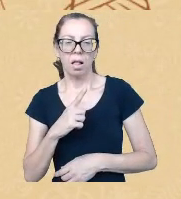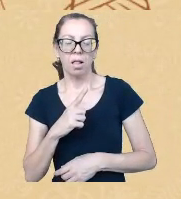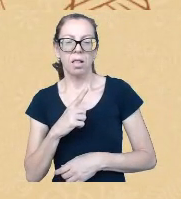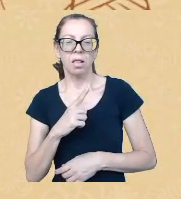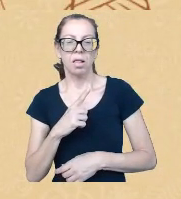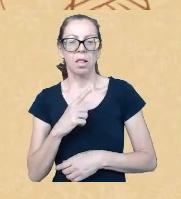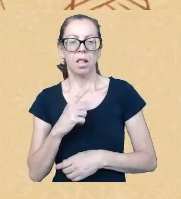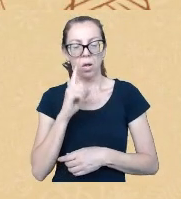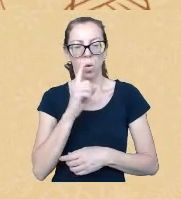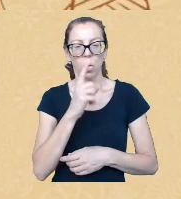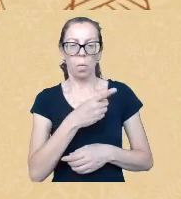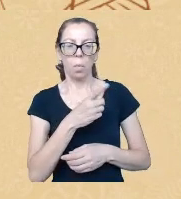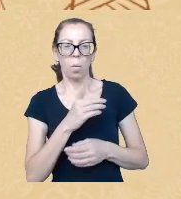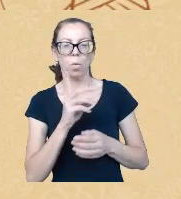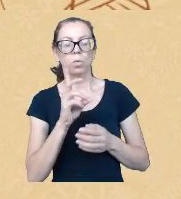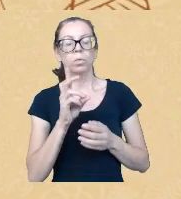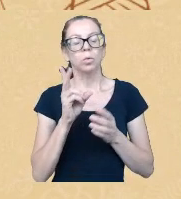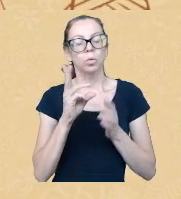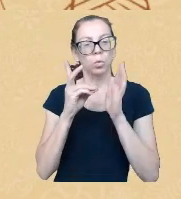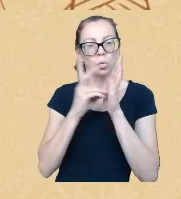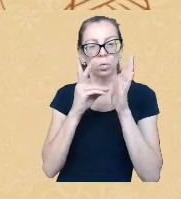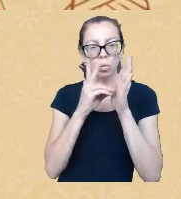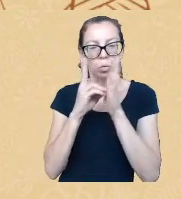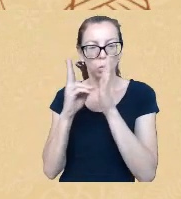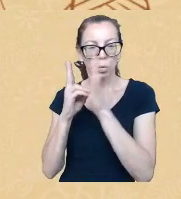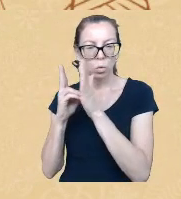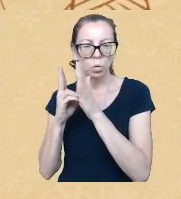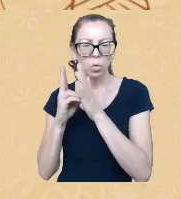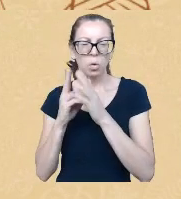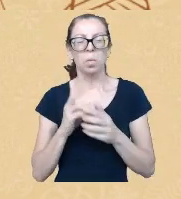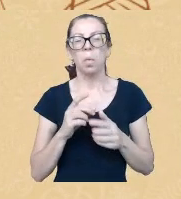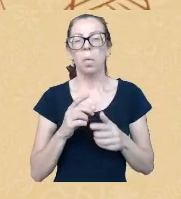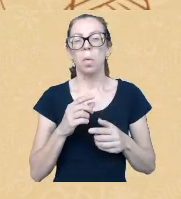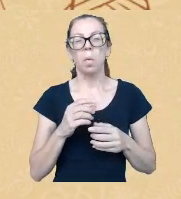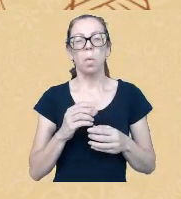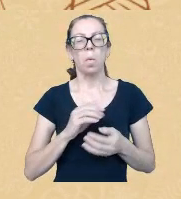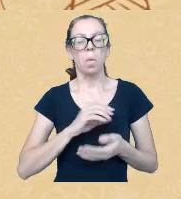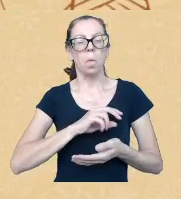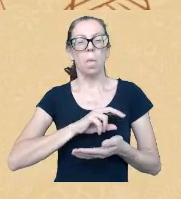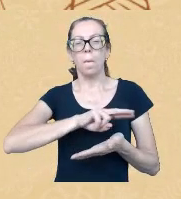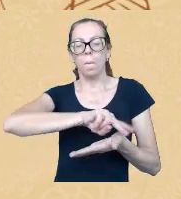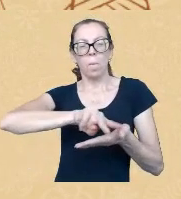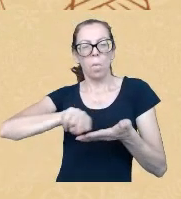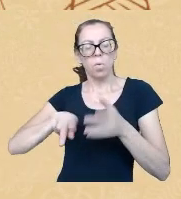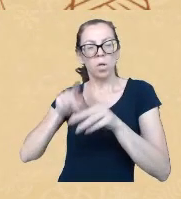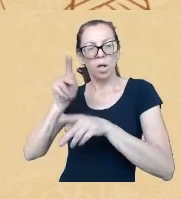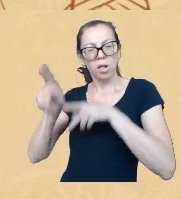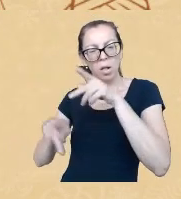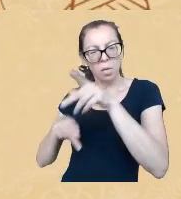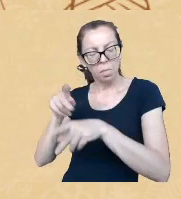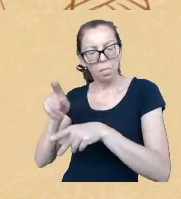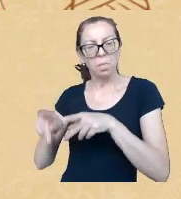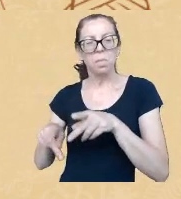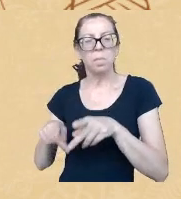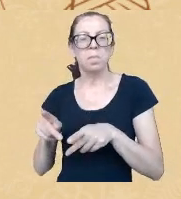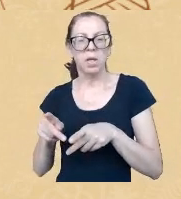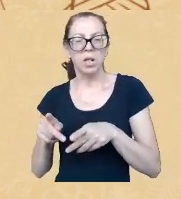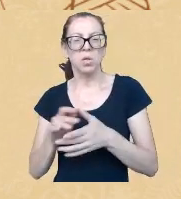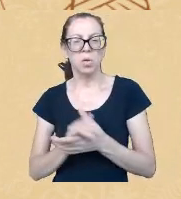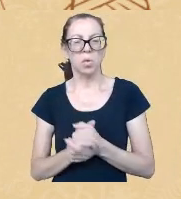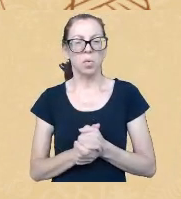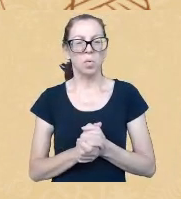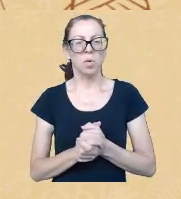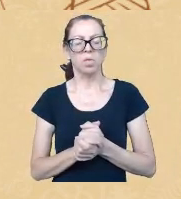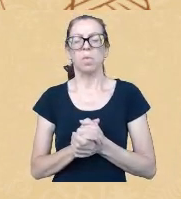-indígena faz que é de que muitas pessoas se autorizam a colocar isso a gente pode ver notícias da mídia em vários espaços